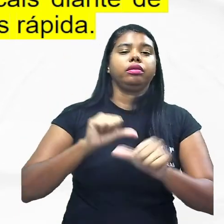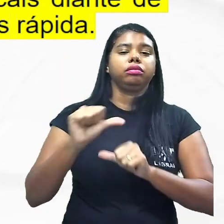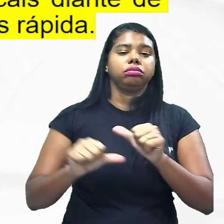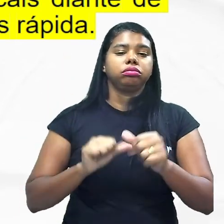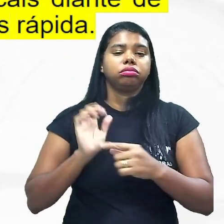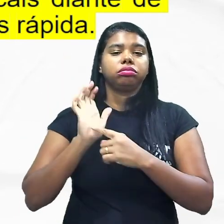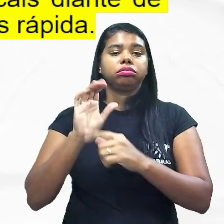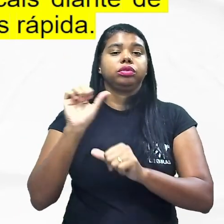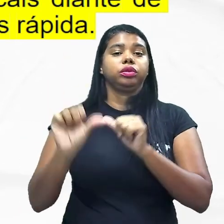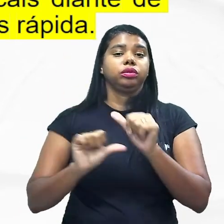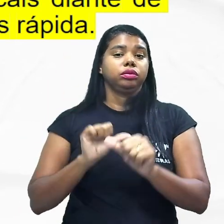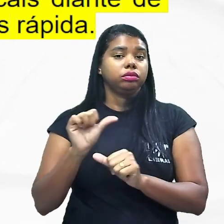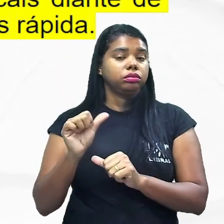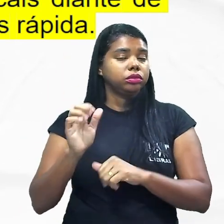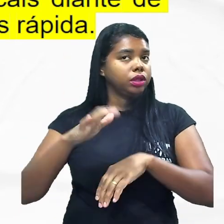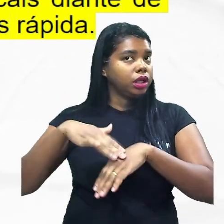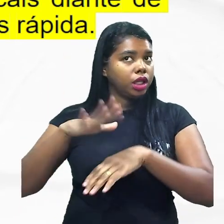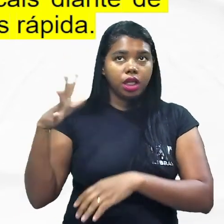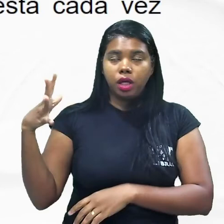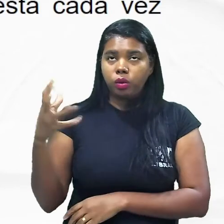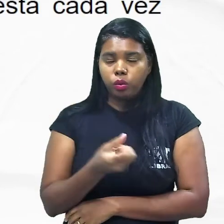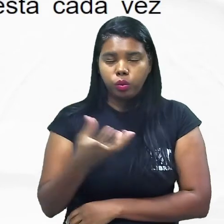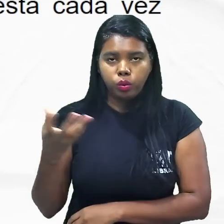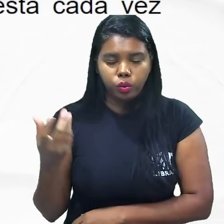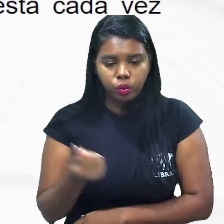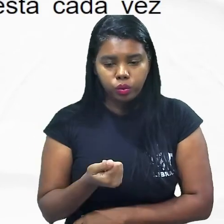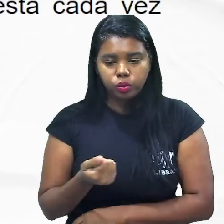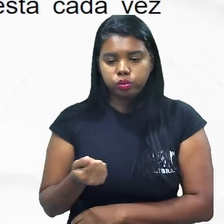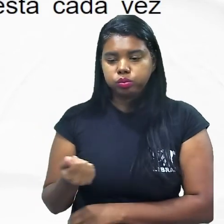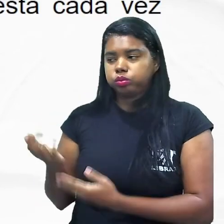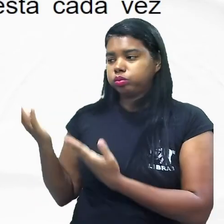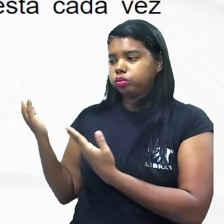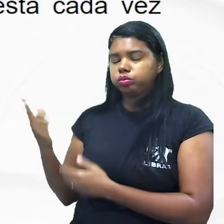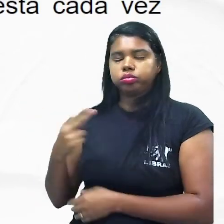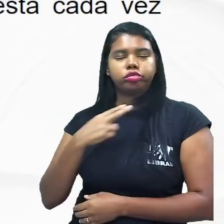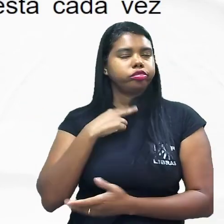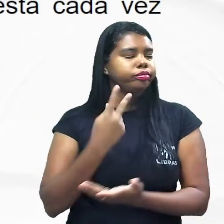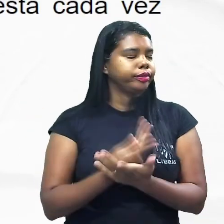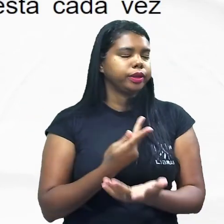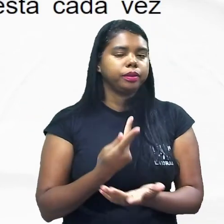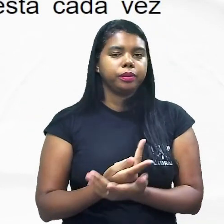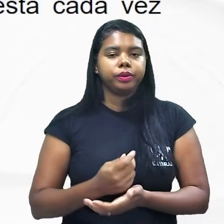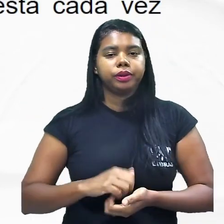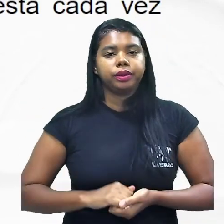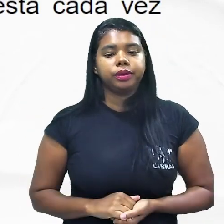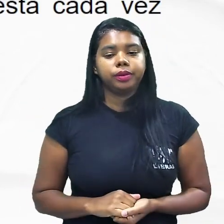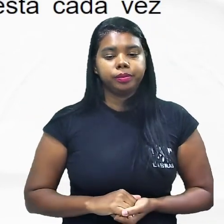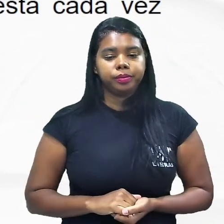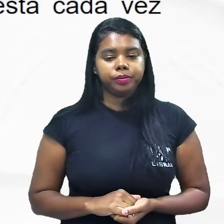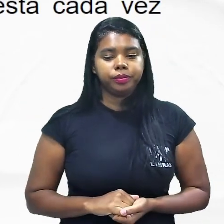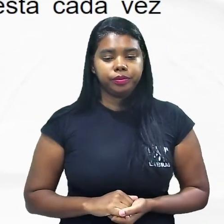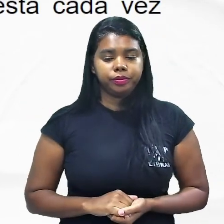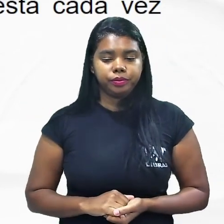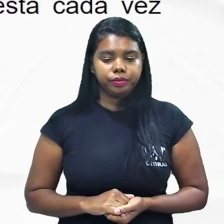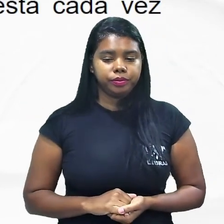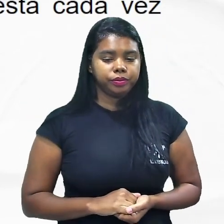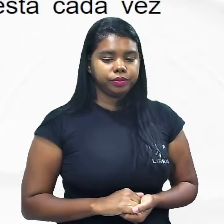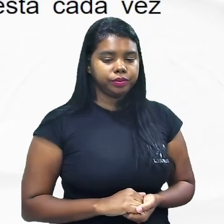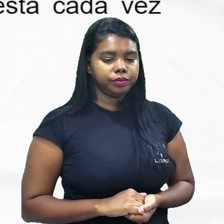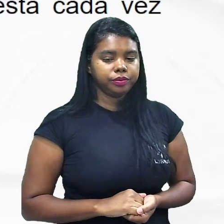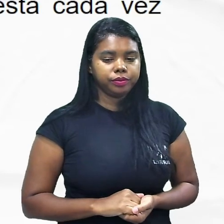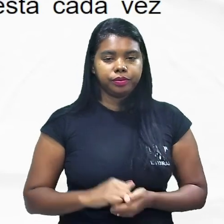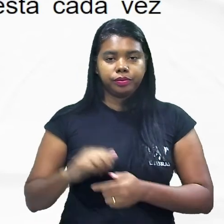cenário que se modifica de forma cada vez mais rápido não pode errar essa daí essa daí diz o seguinte A